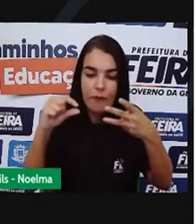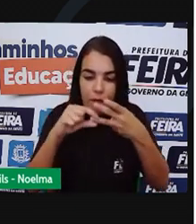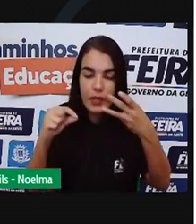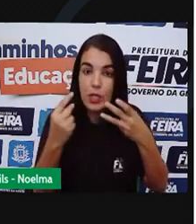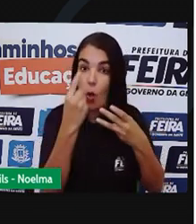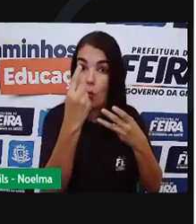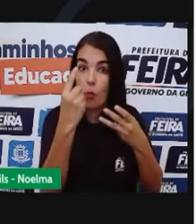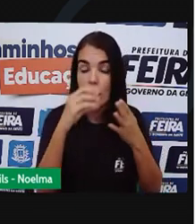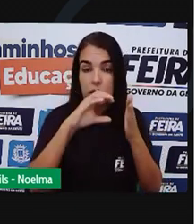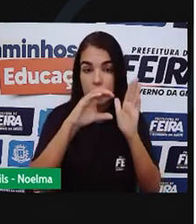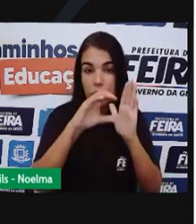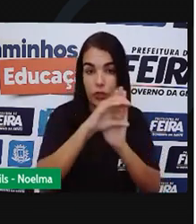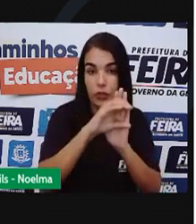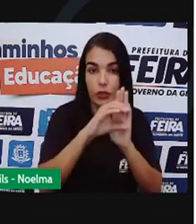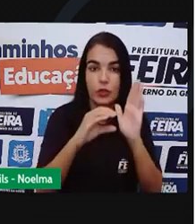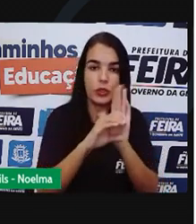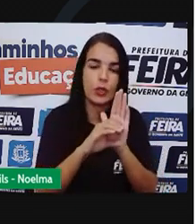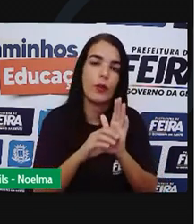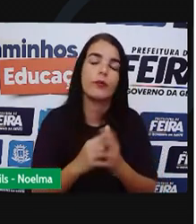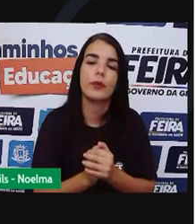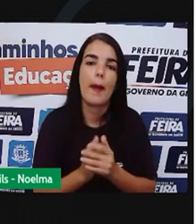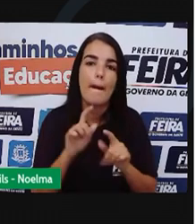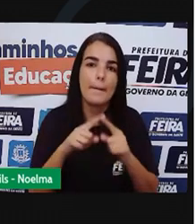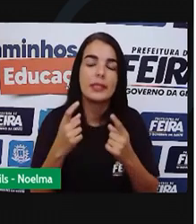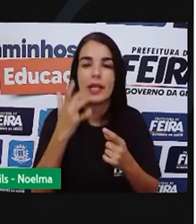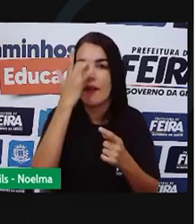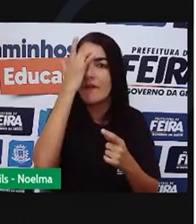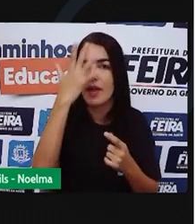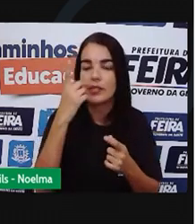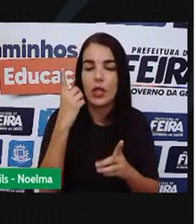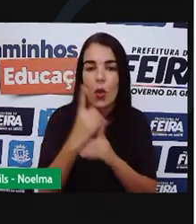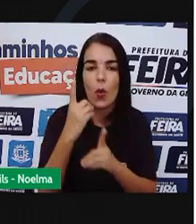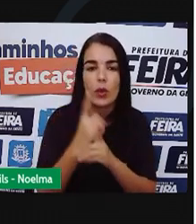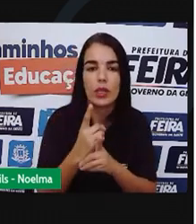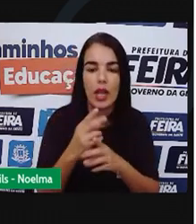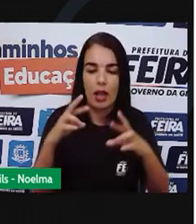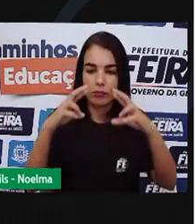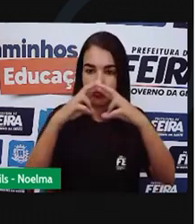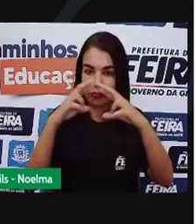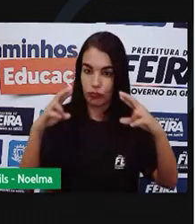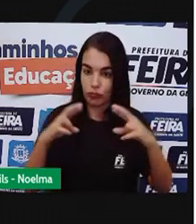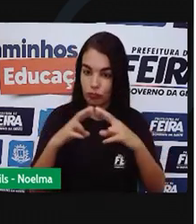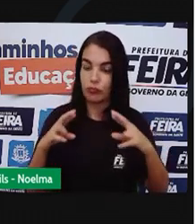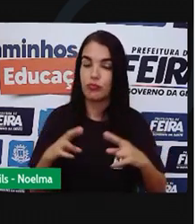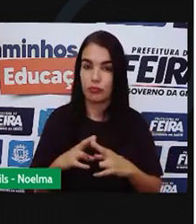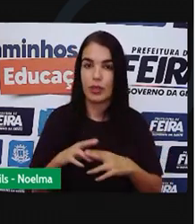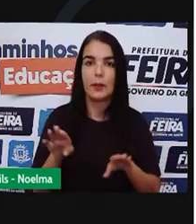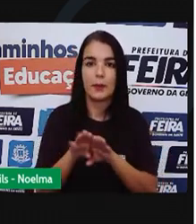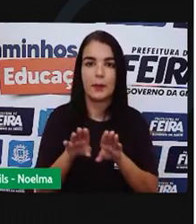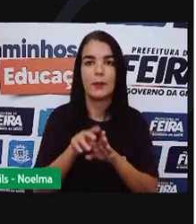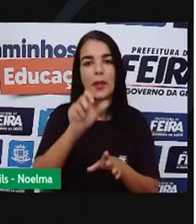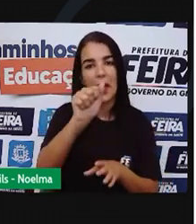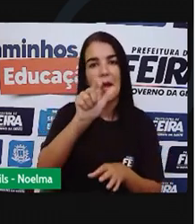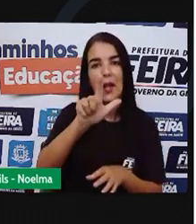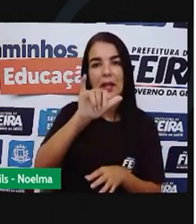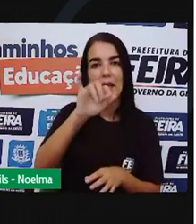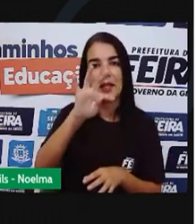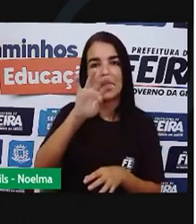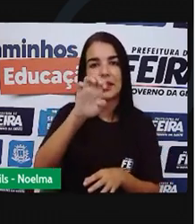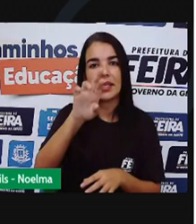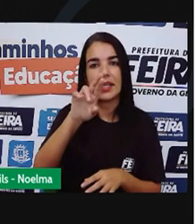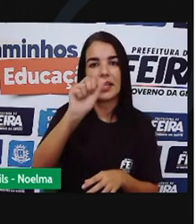Porém Ainda assim É fácil encontrar nele As rimas E as aliterações Que criam A sua